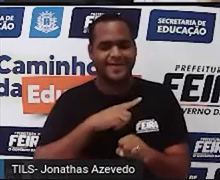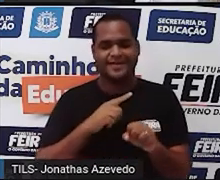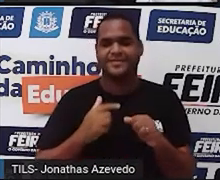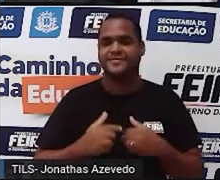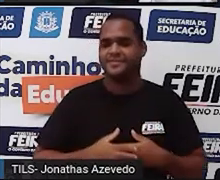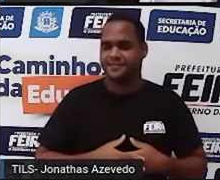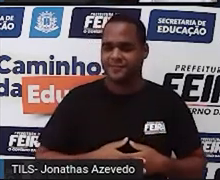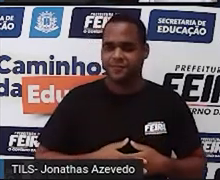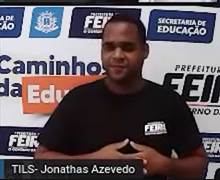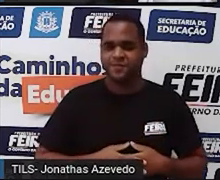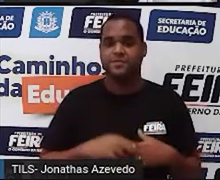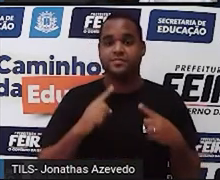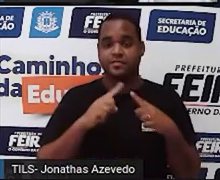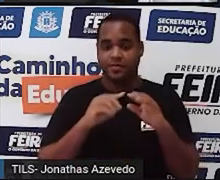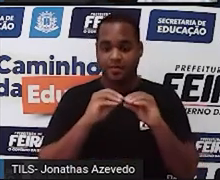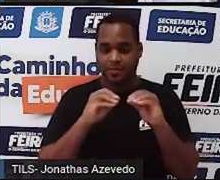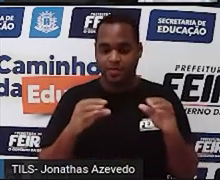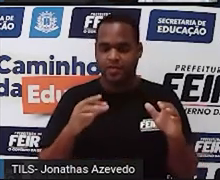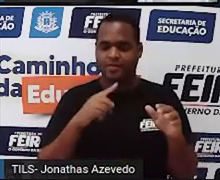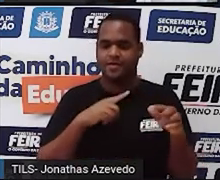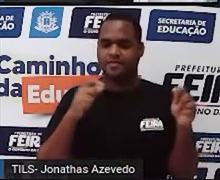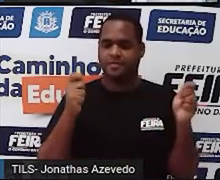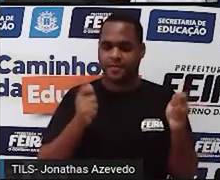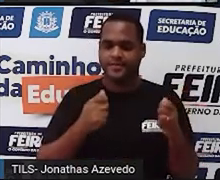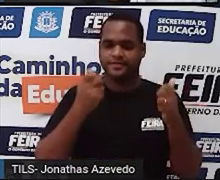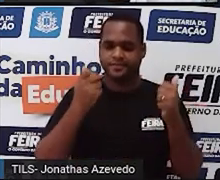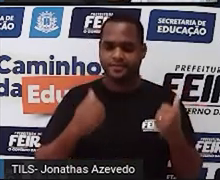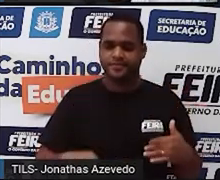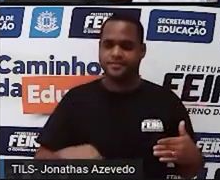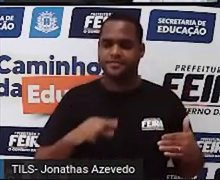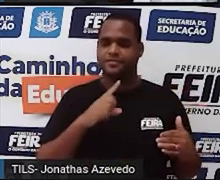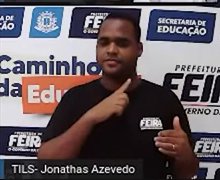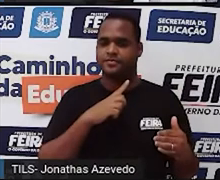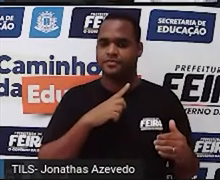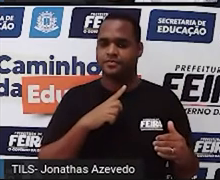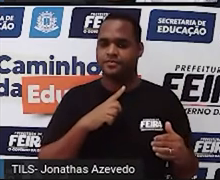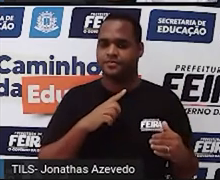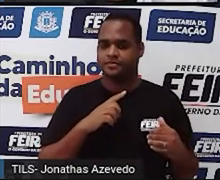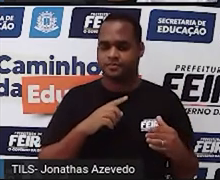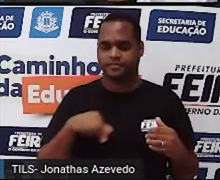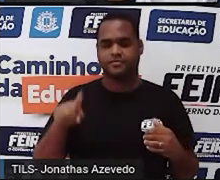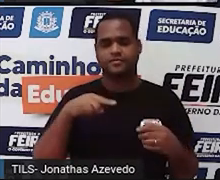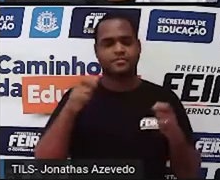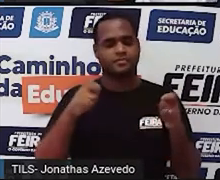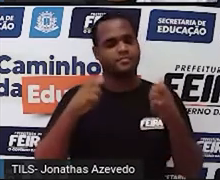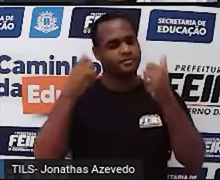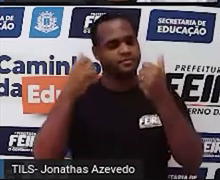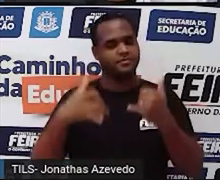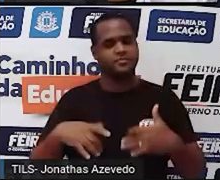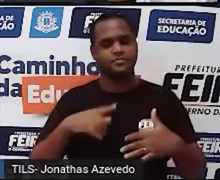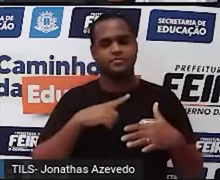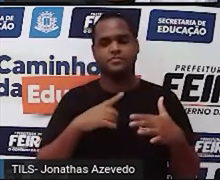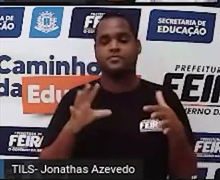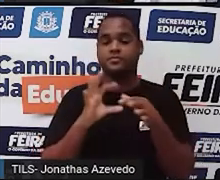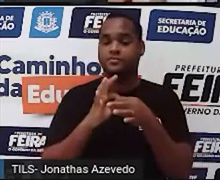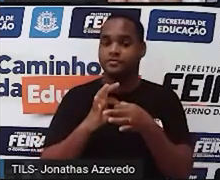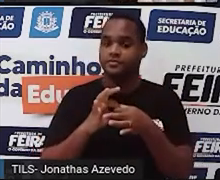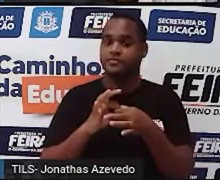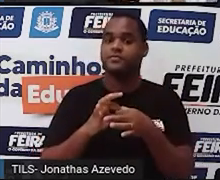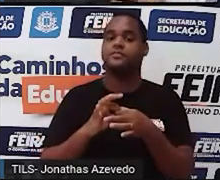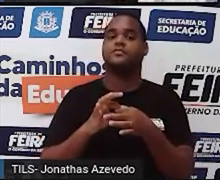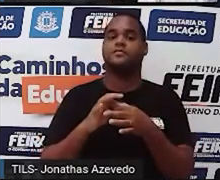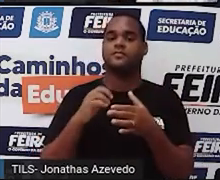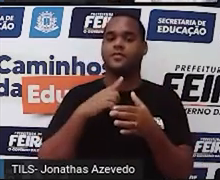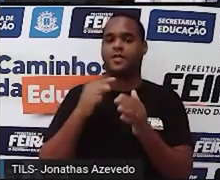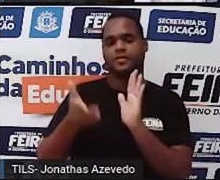Então, nessa contribuição dele sobre aritmética, né? Ele tem uma obra que seria aí formada, né? Como se fosse um